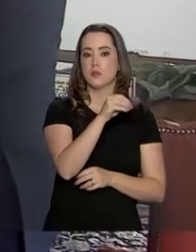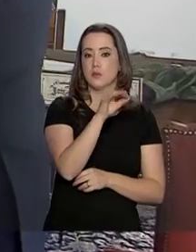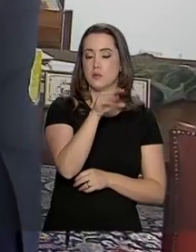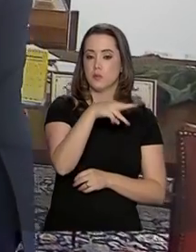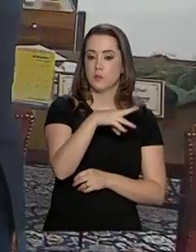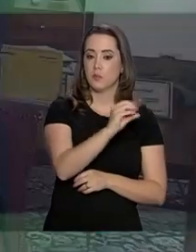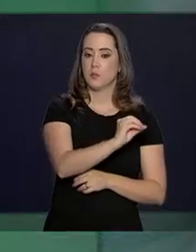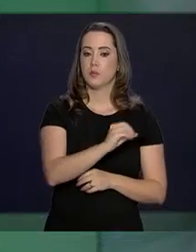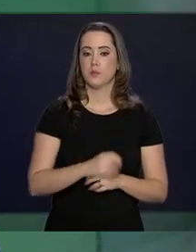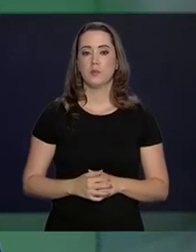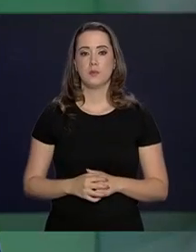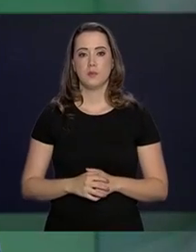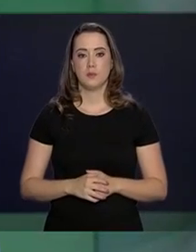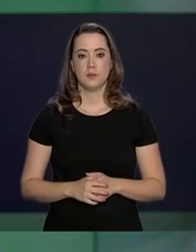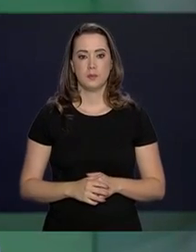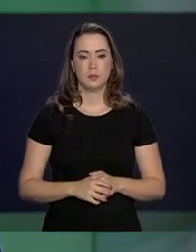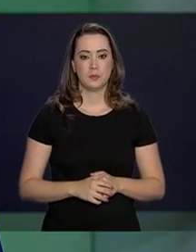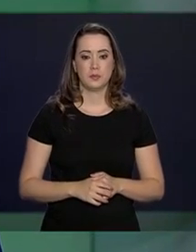de março.